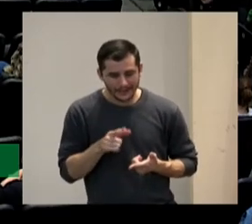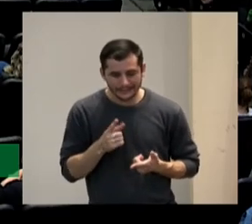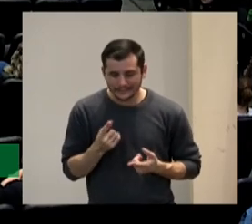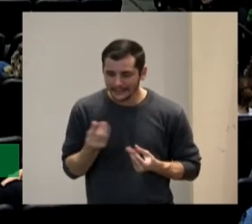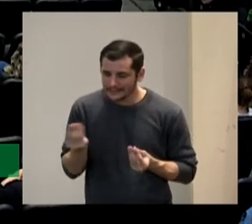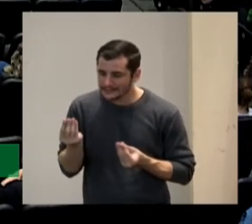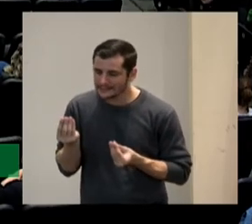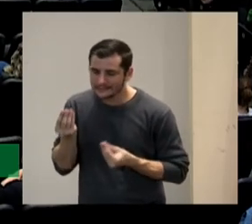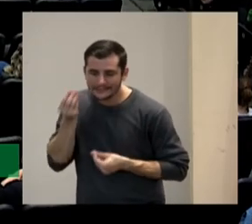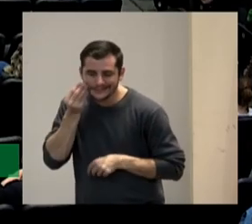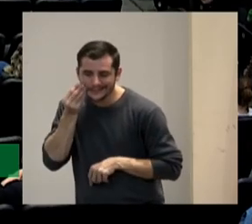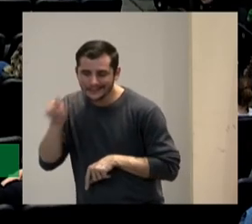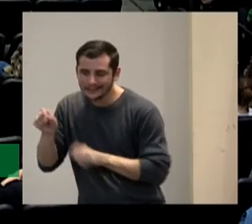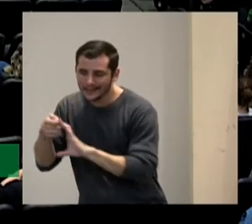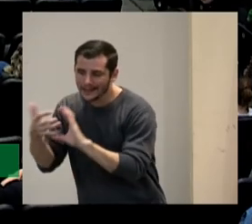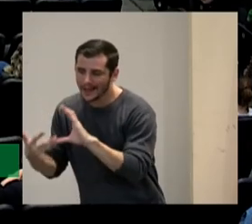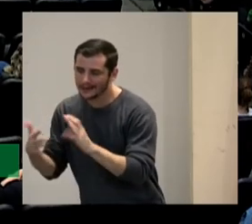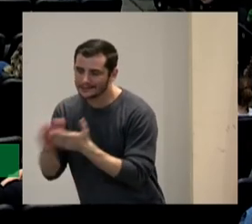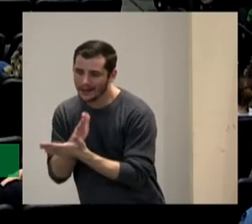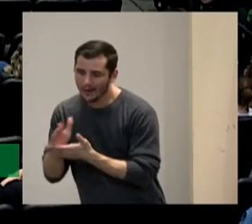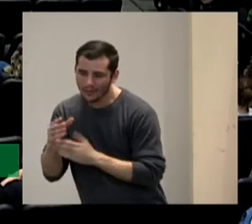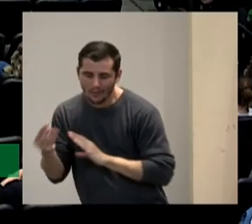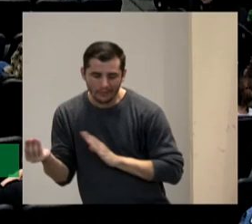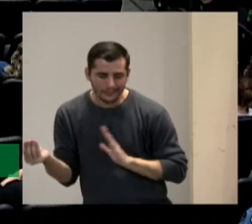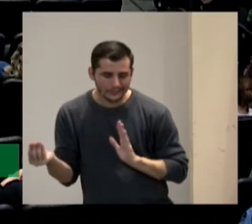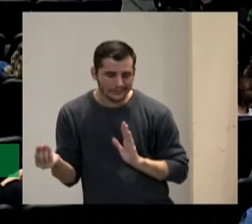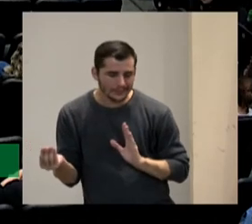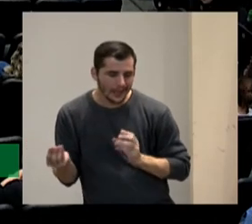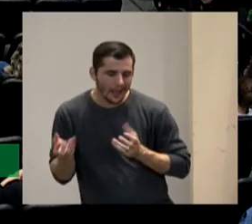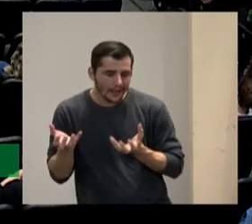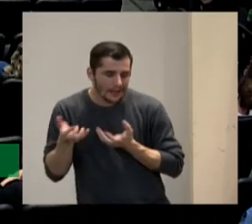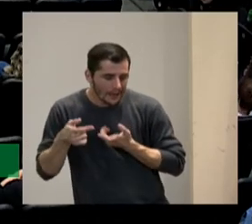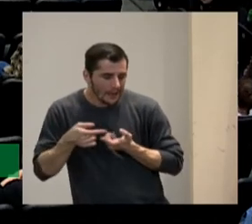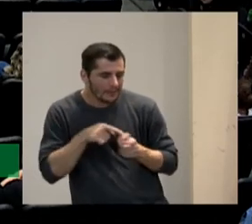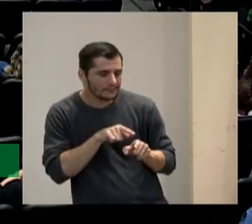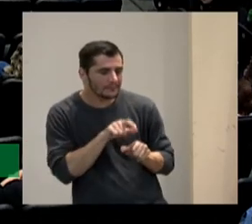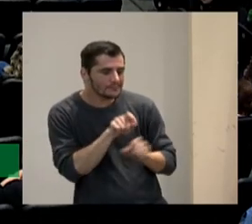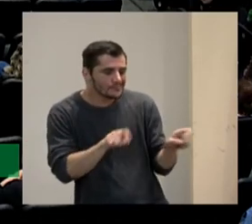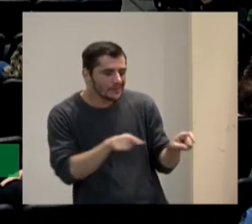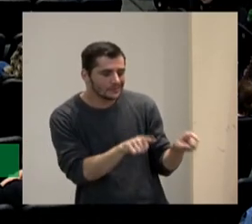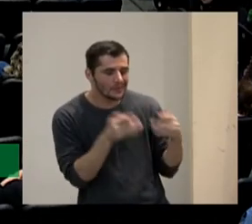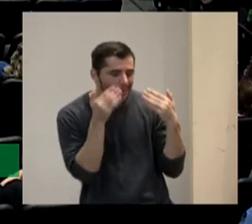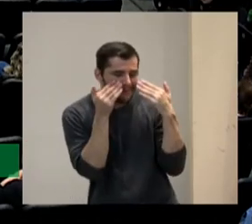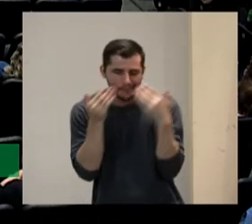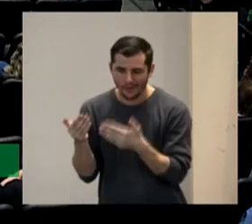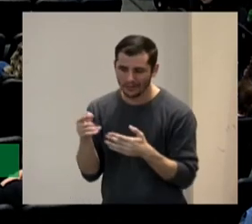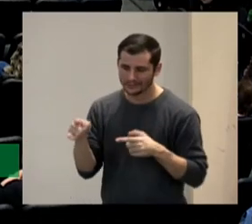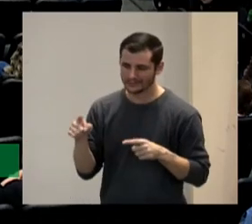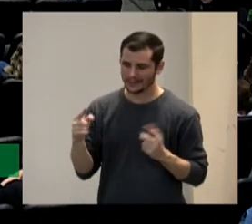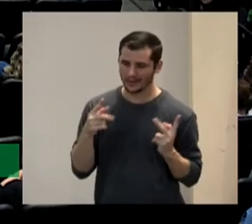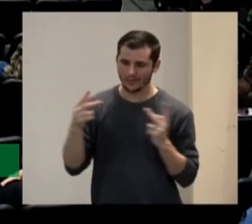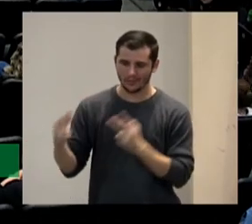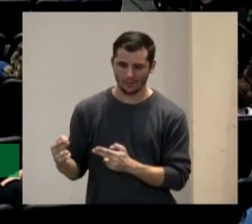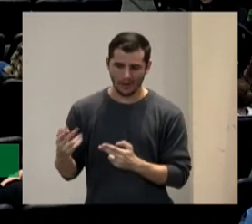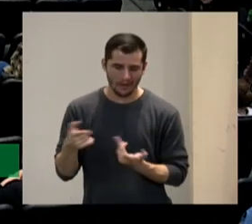essas características que tem o currículo e assim fazer essa verdadeira inclusão